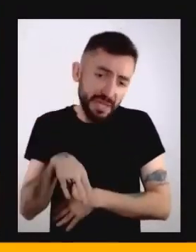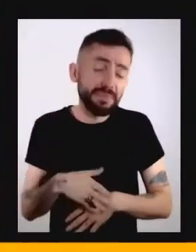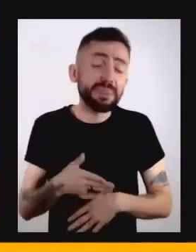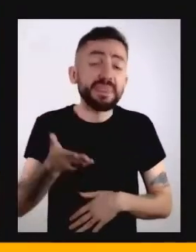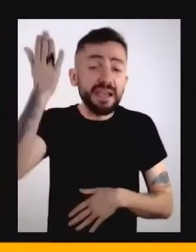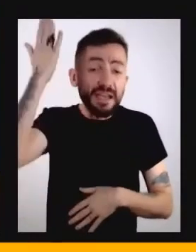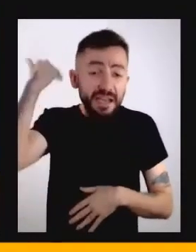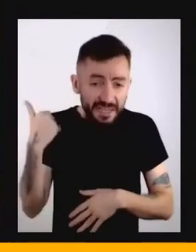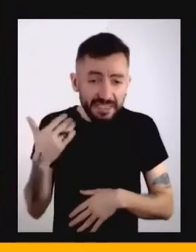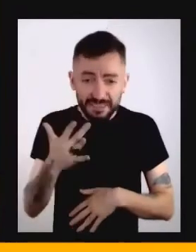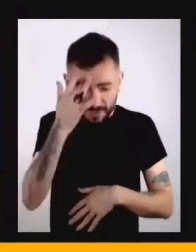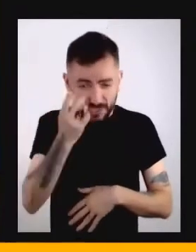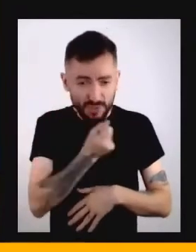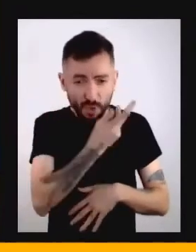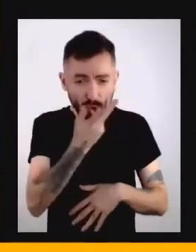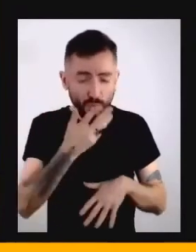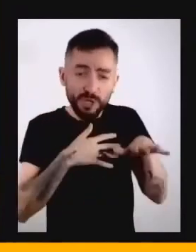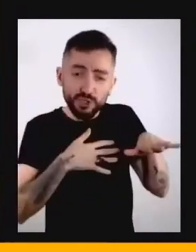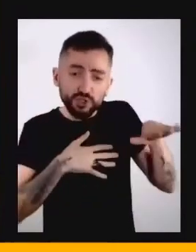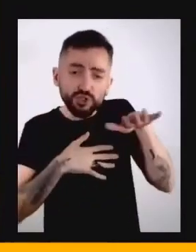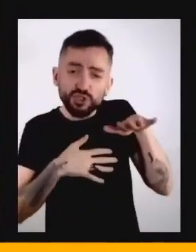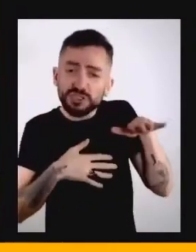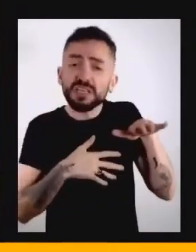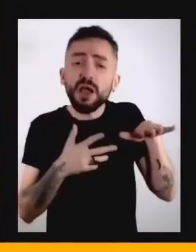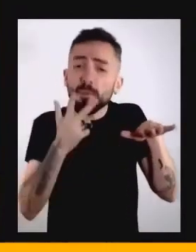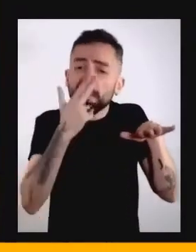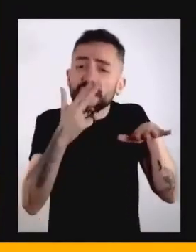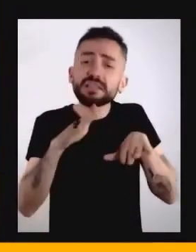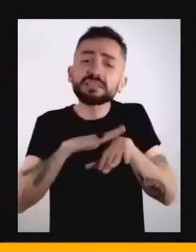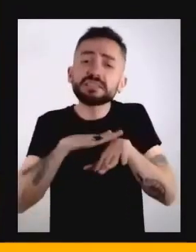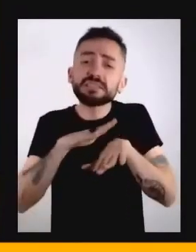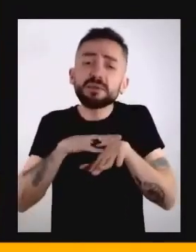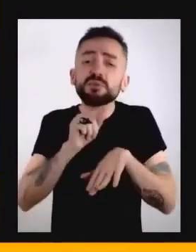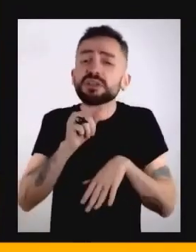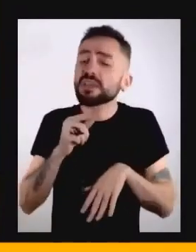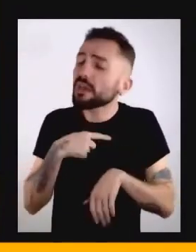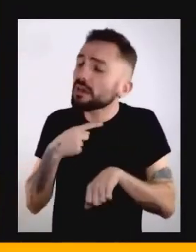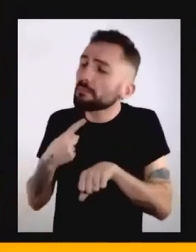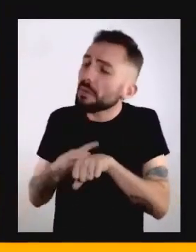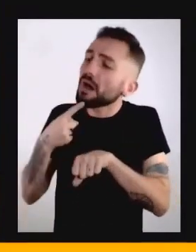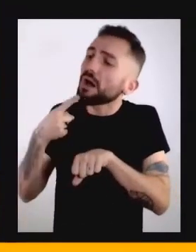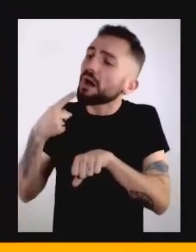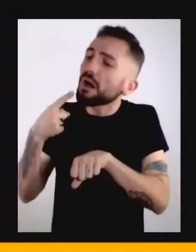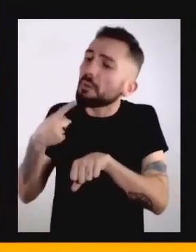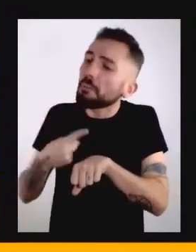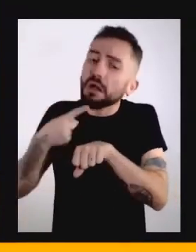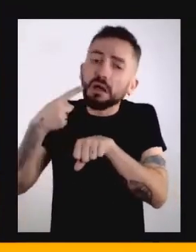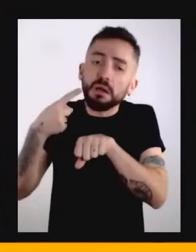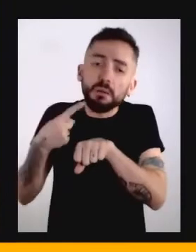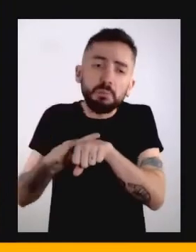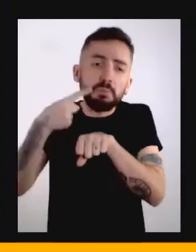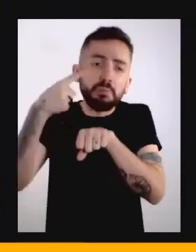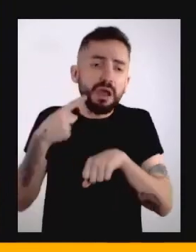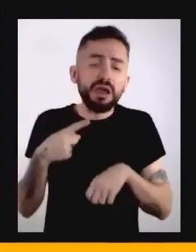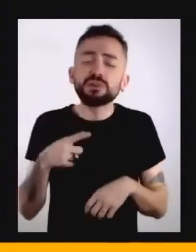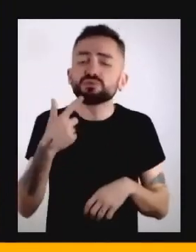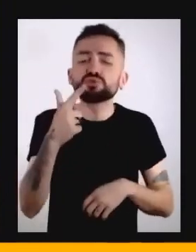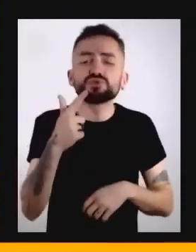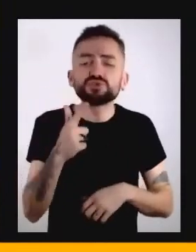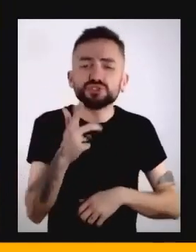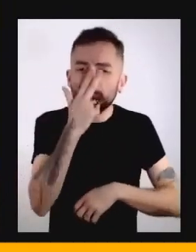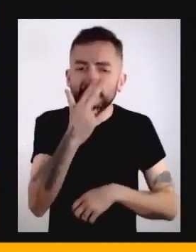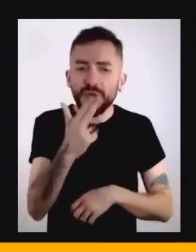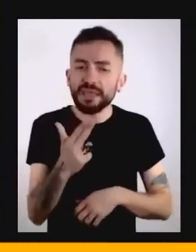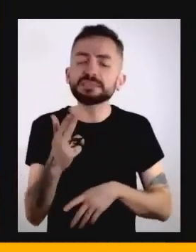elas descreviam o tempo como algo fluido, que a gente experienciava. Algo que não estava conectado somente